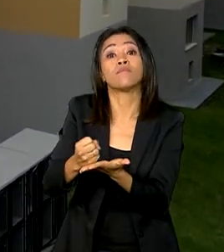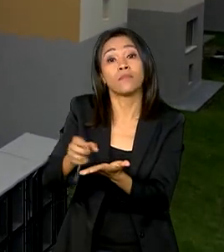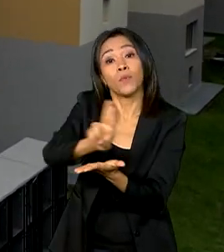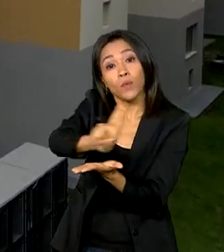por elas.